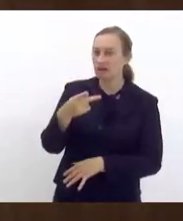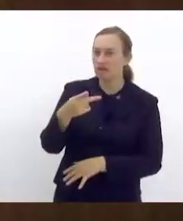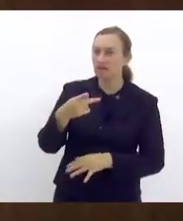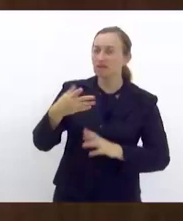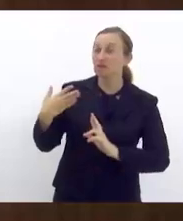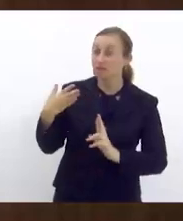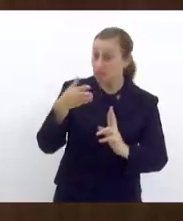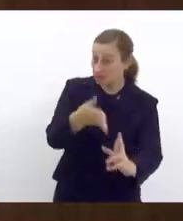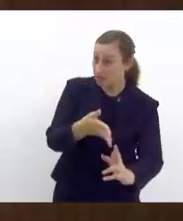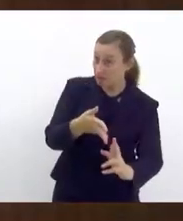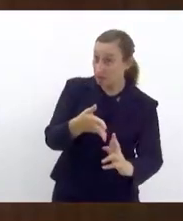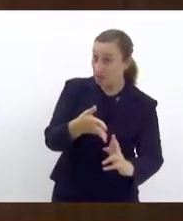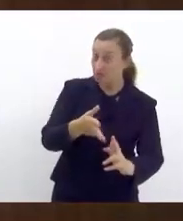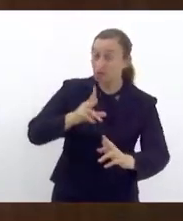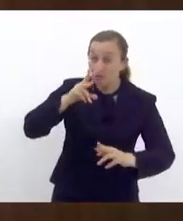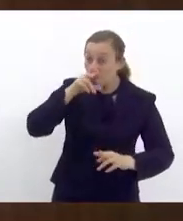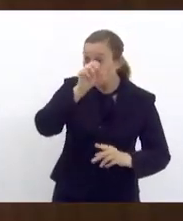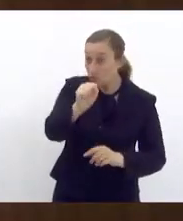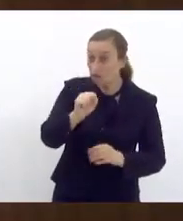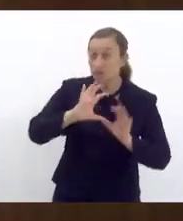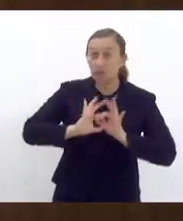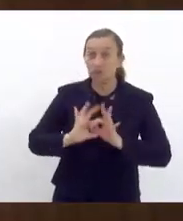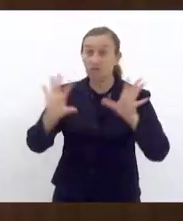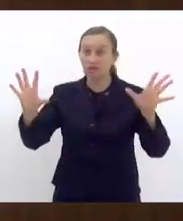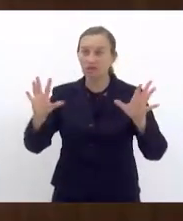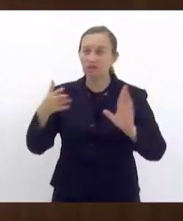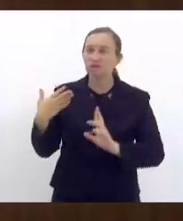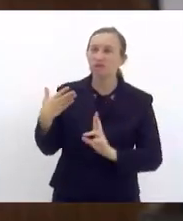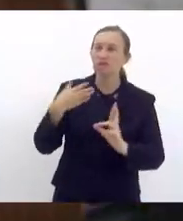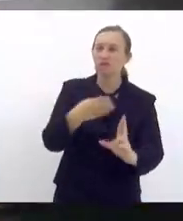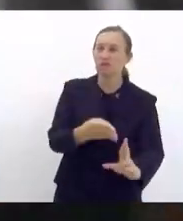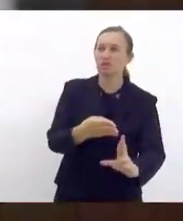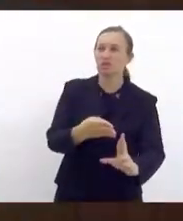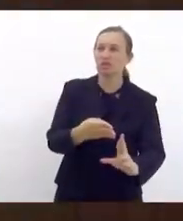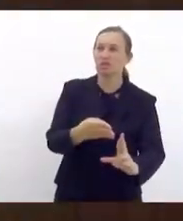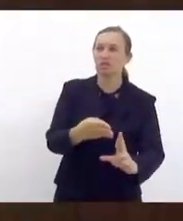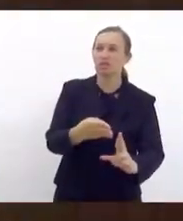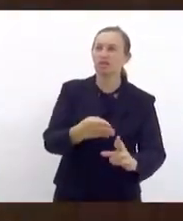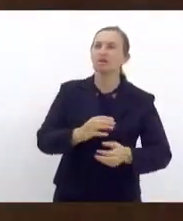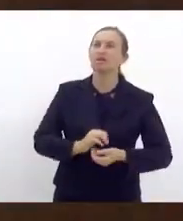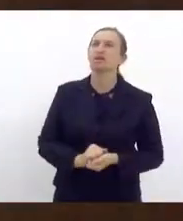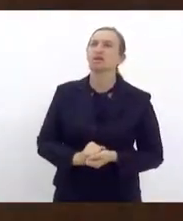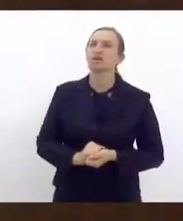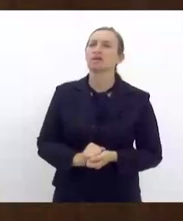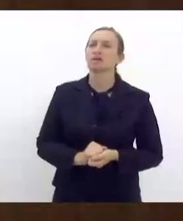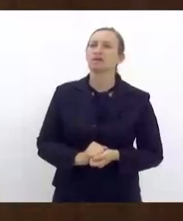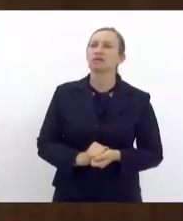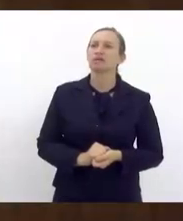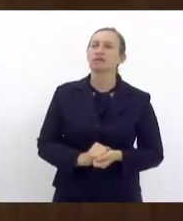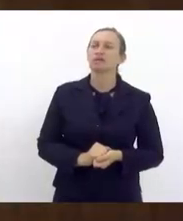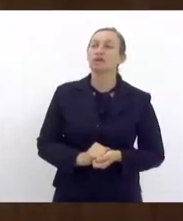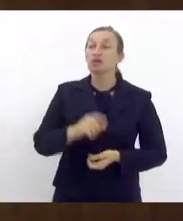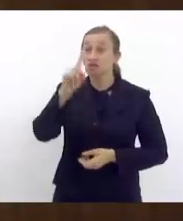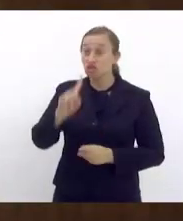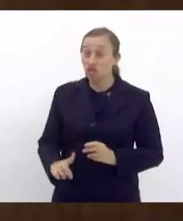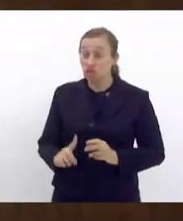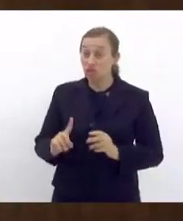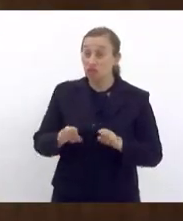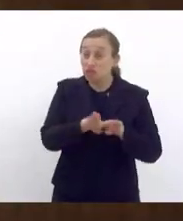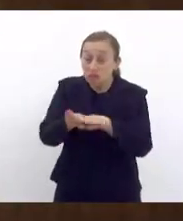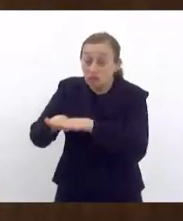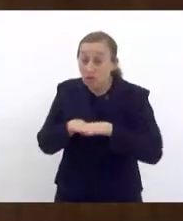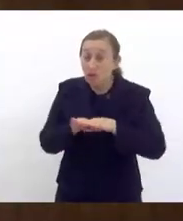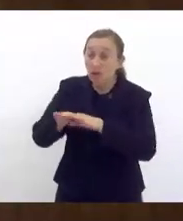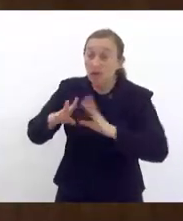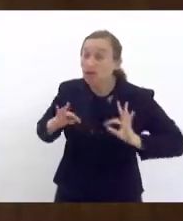no que se refere ao fortalecimento da democracia, no que se refere à entrega de direitos iguais a todos